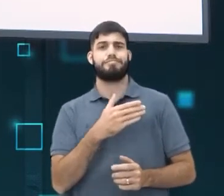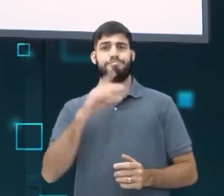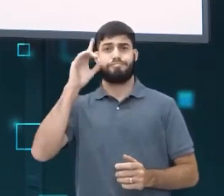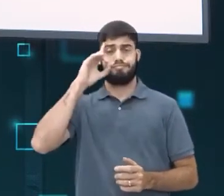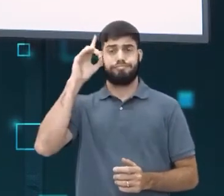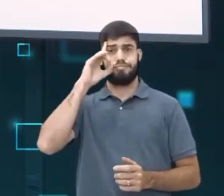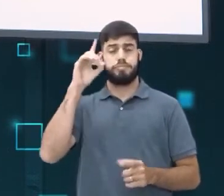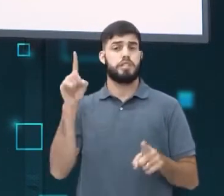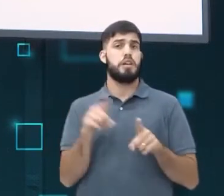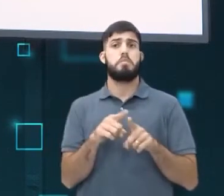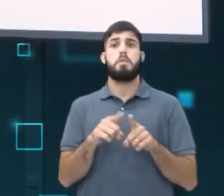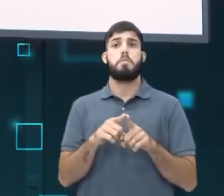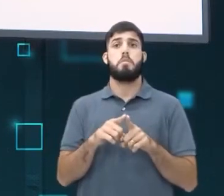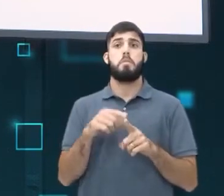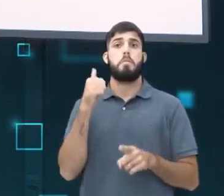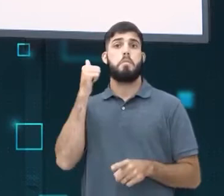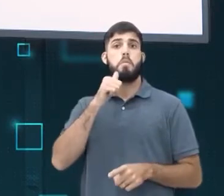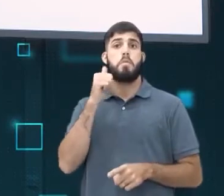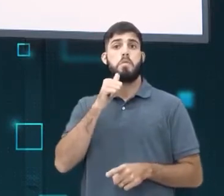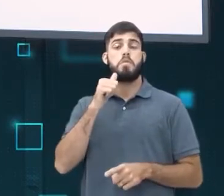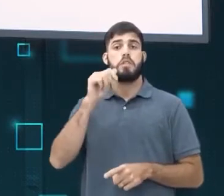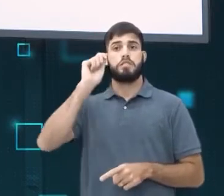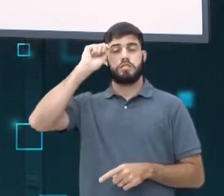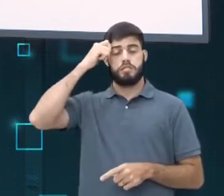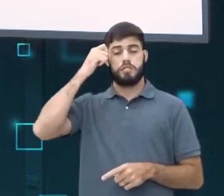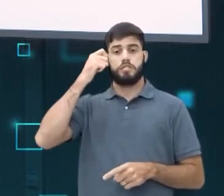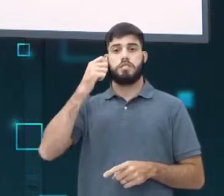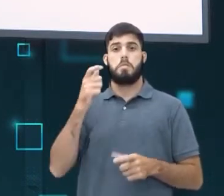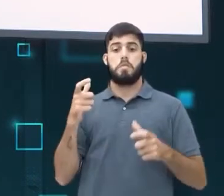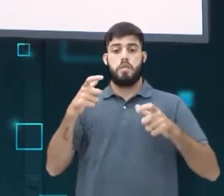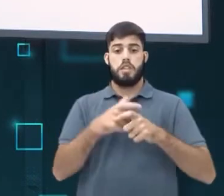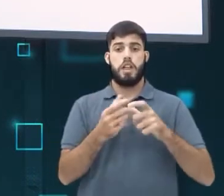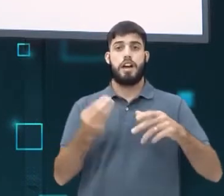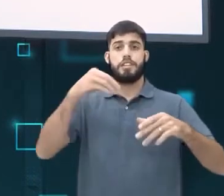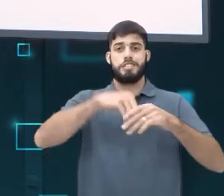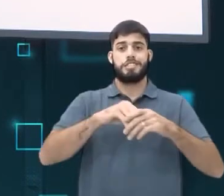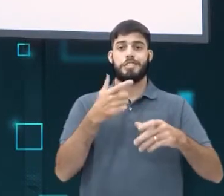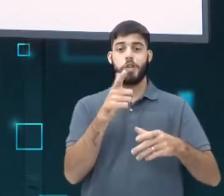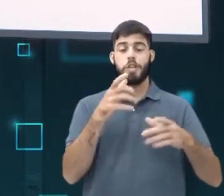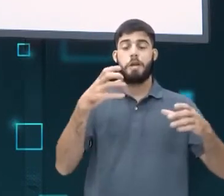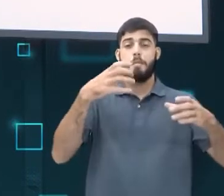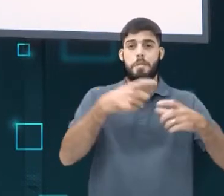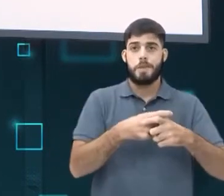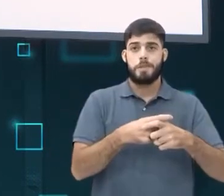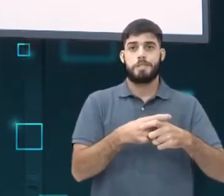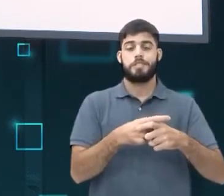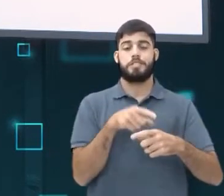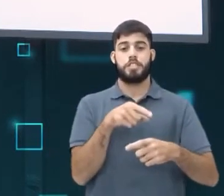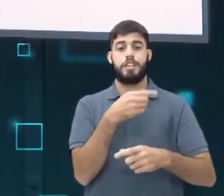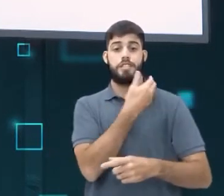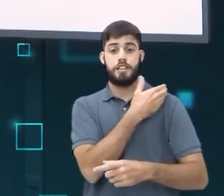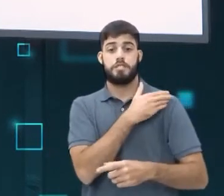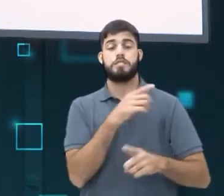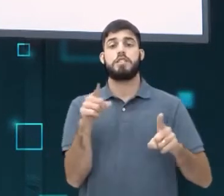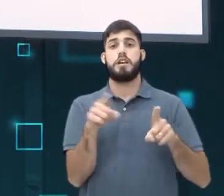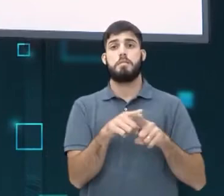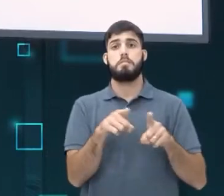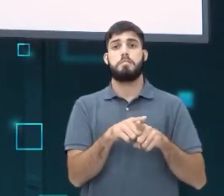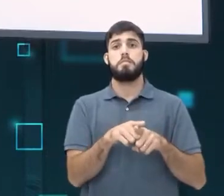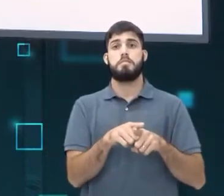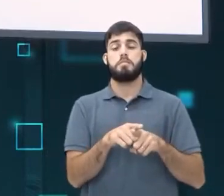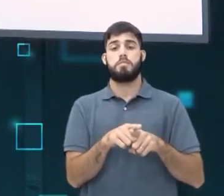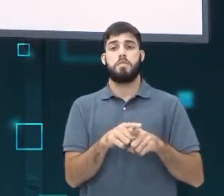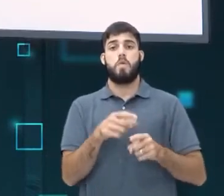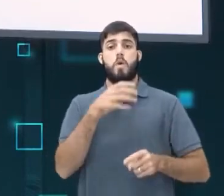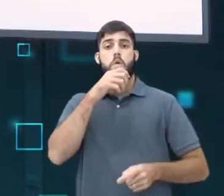também sobre mulheres negras que são uma minoria dentro de uma minoria, porque além de sofrer racismo, elas também sofrem